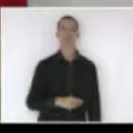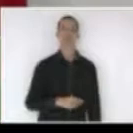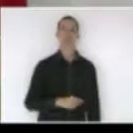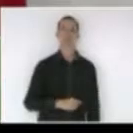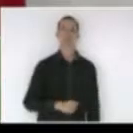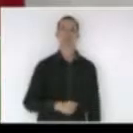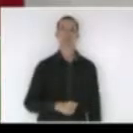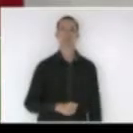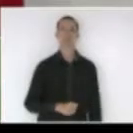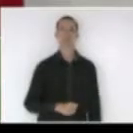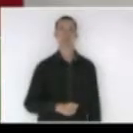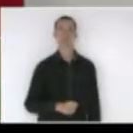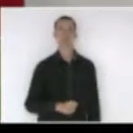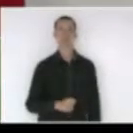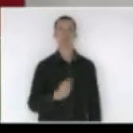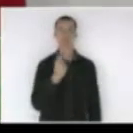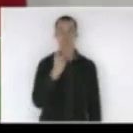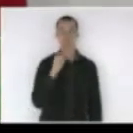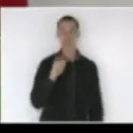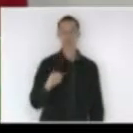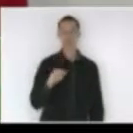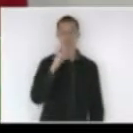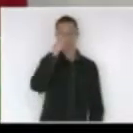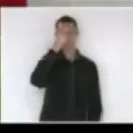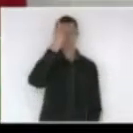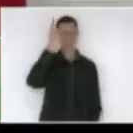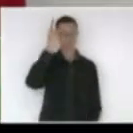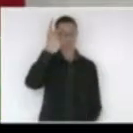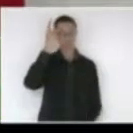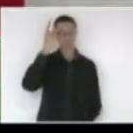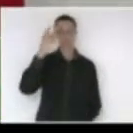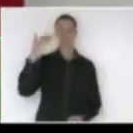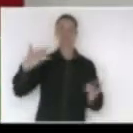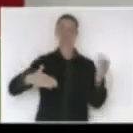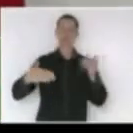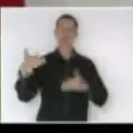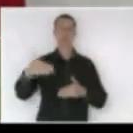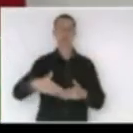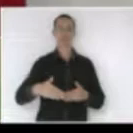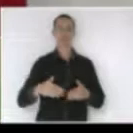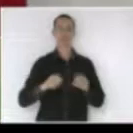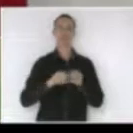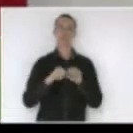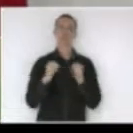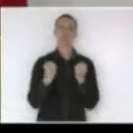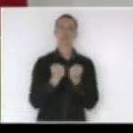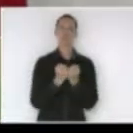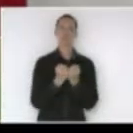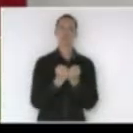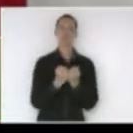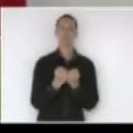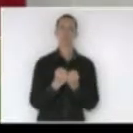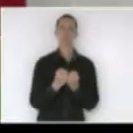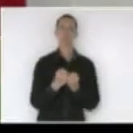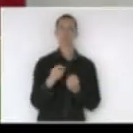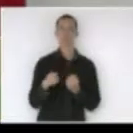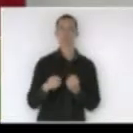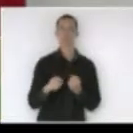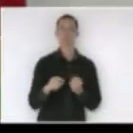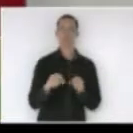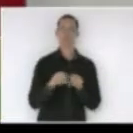mais de mil pessoas participaram do evento um evento que proporcionou